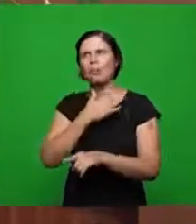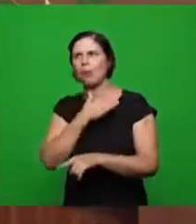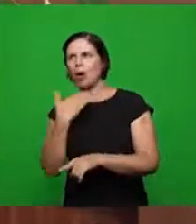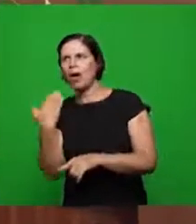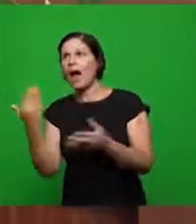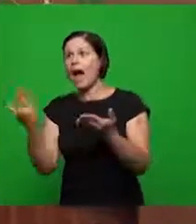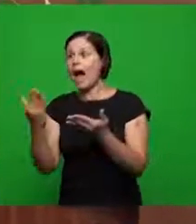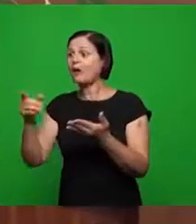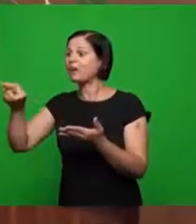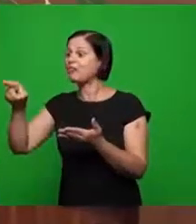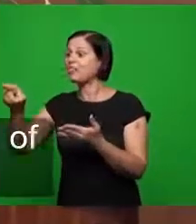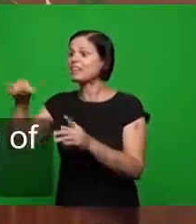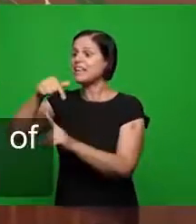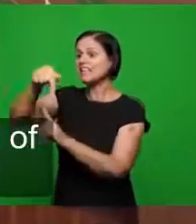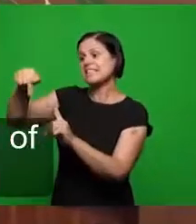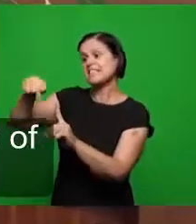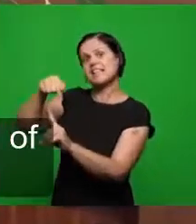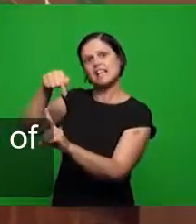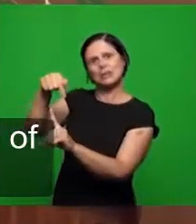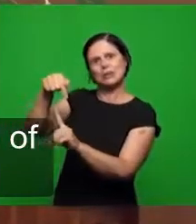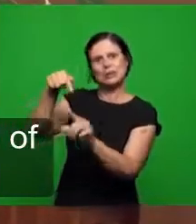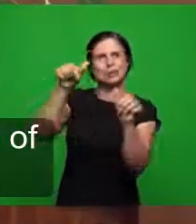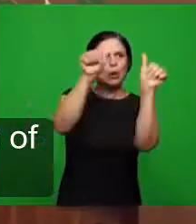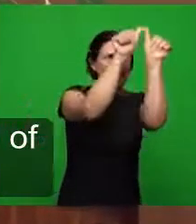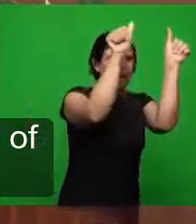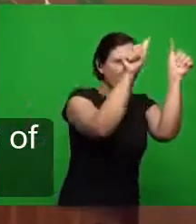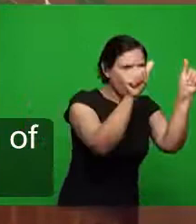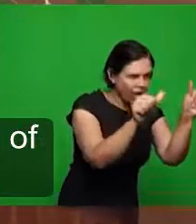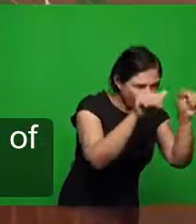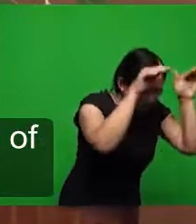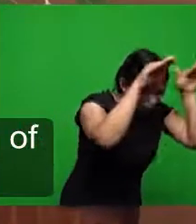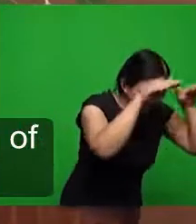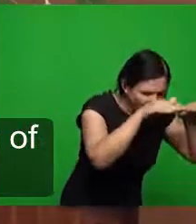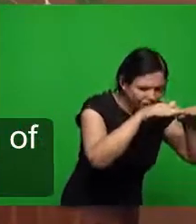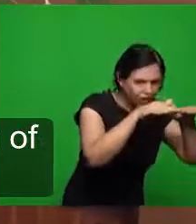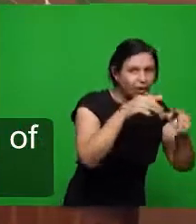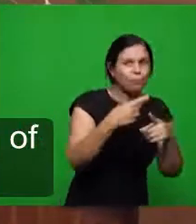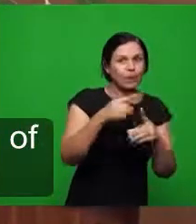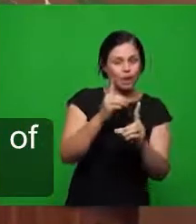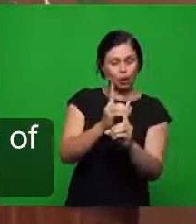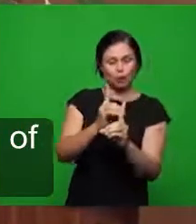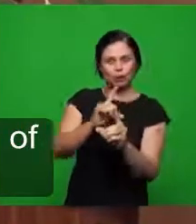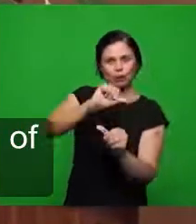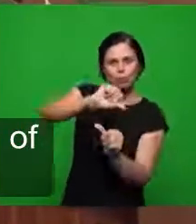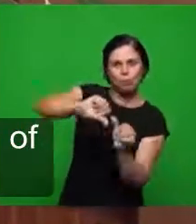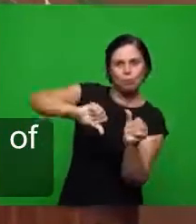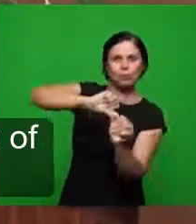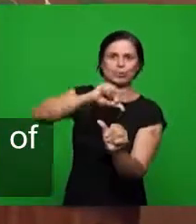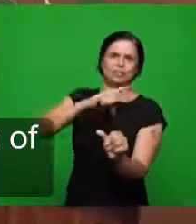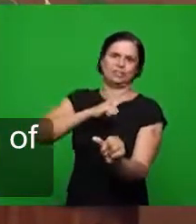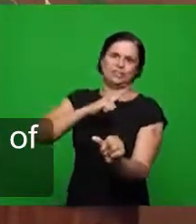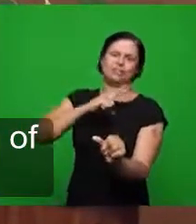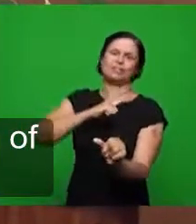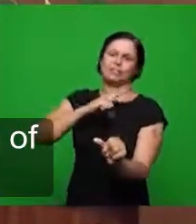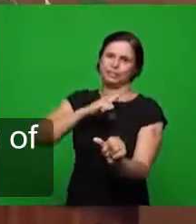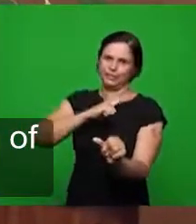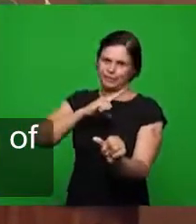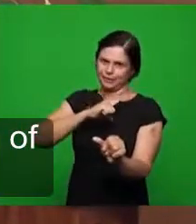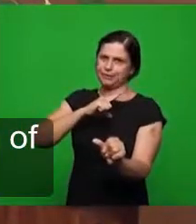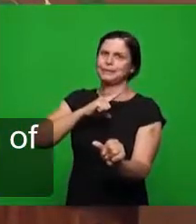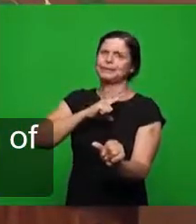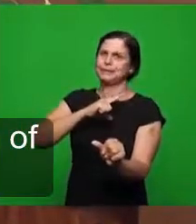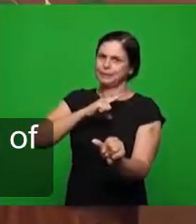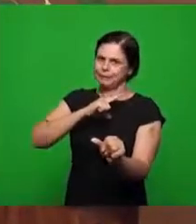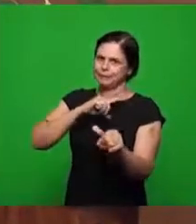então de certa forma uma mudança na doutrina e isso aí foi o